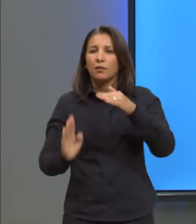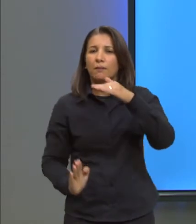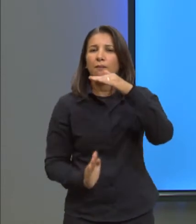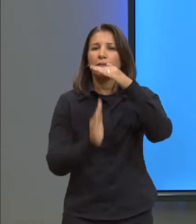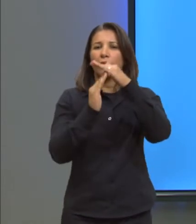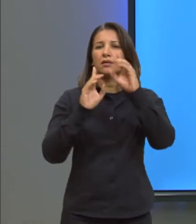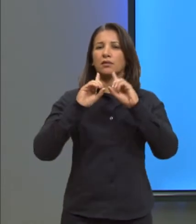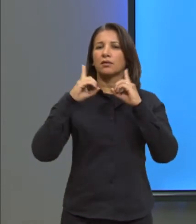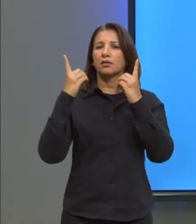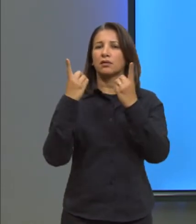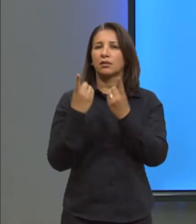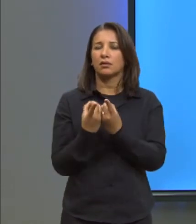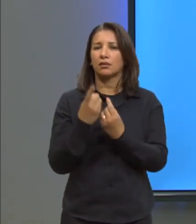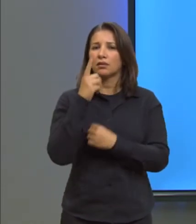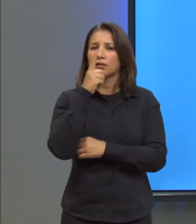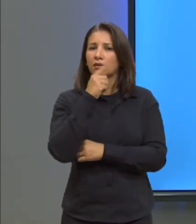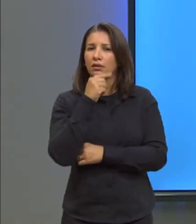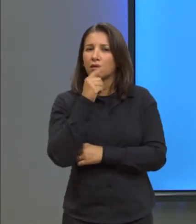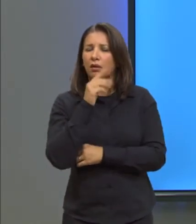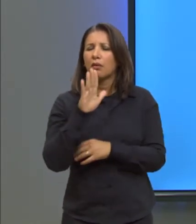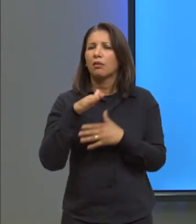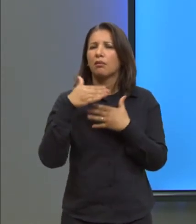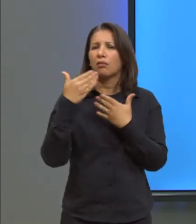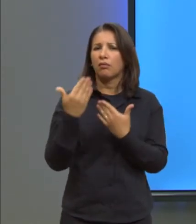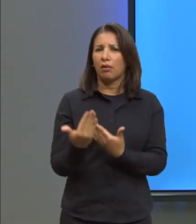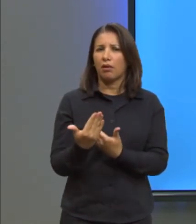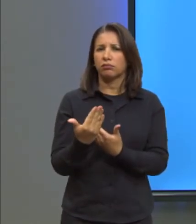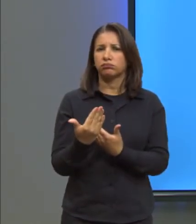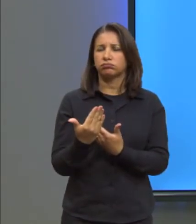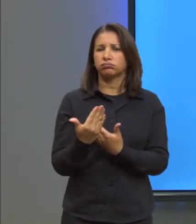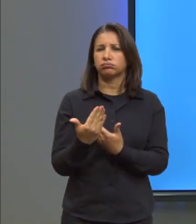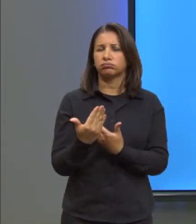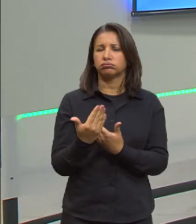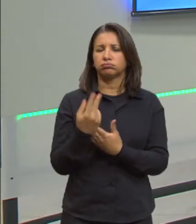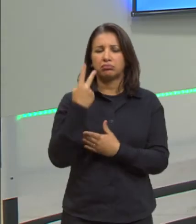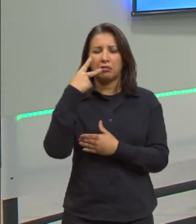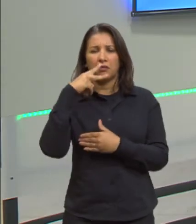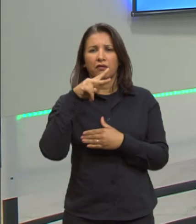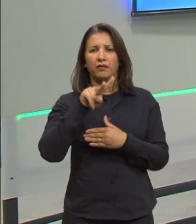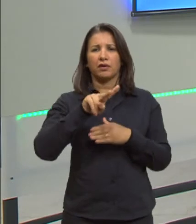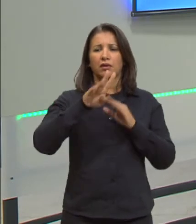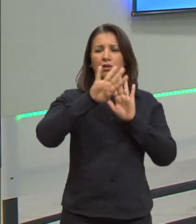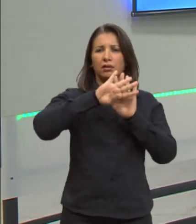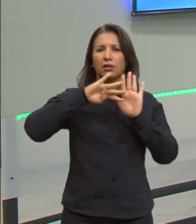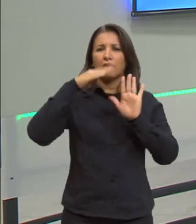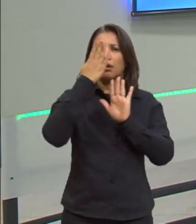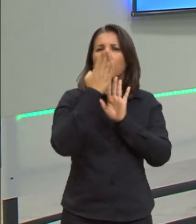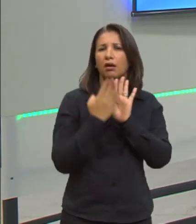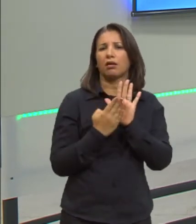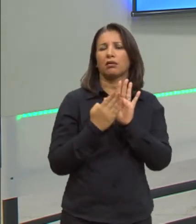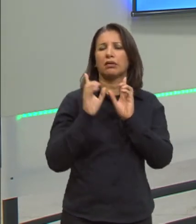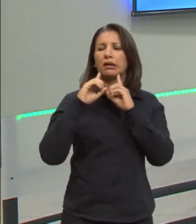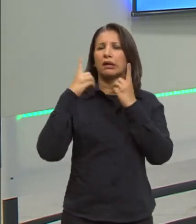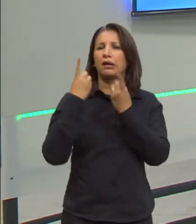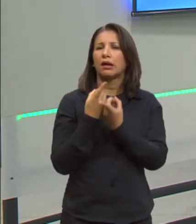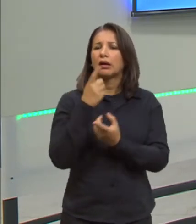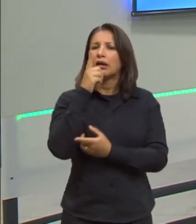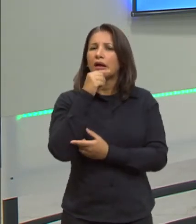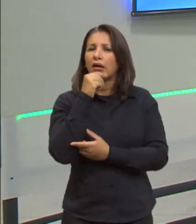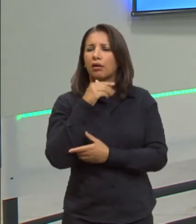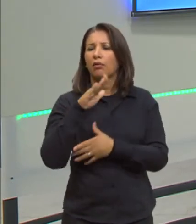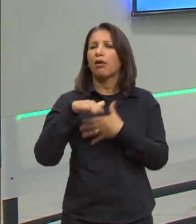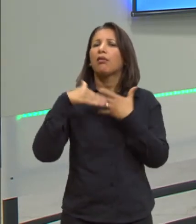água. E qual é a densidade da água? Porque, tabelado, tabela, se for ver lá na internet, digita densidade da água,